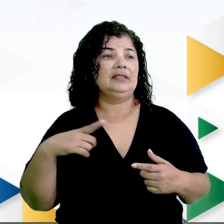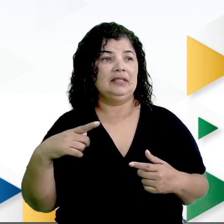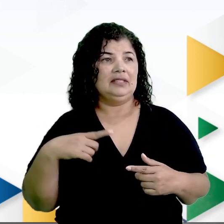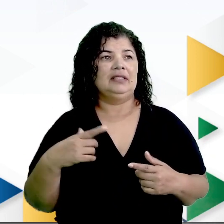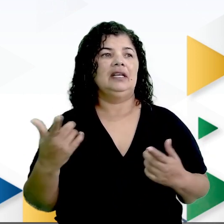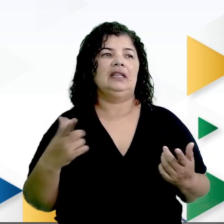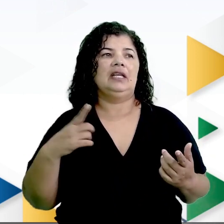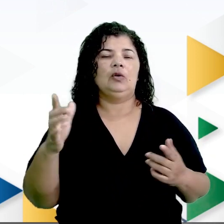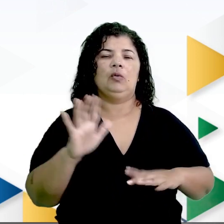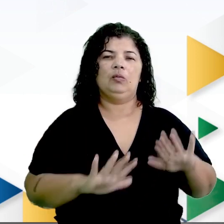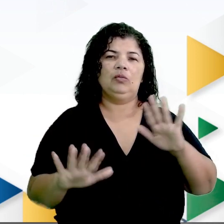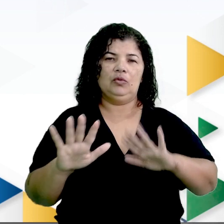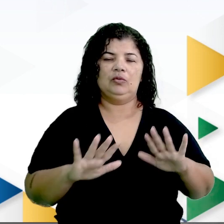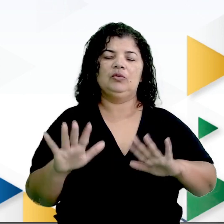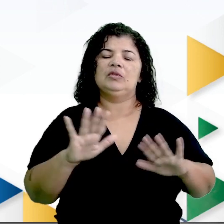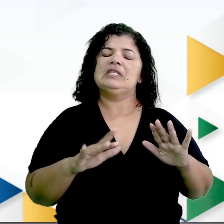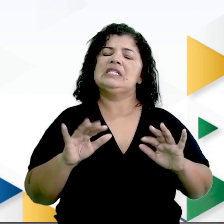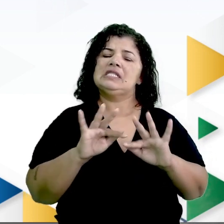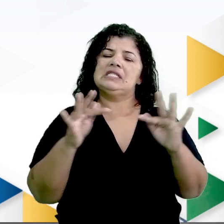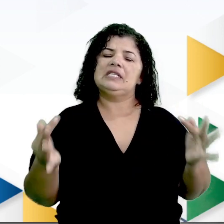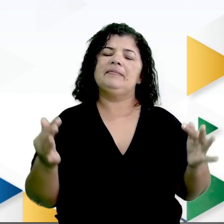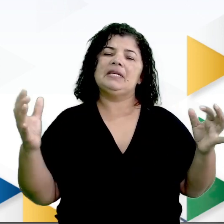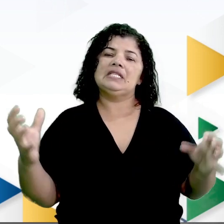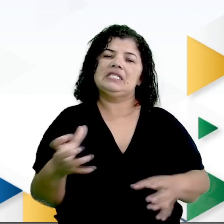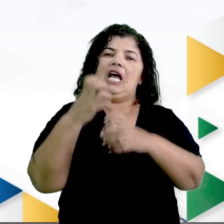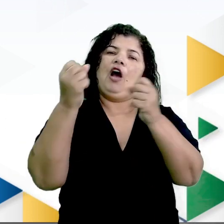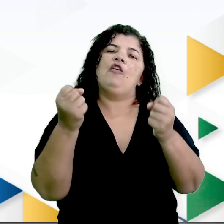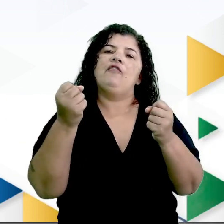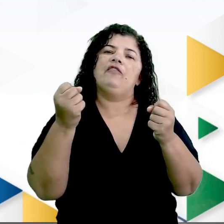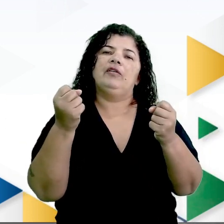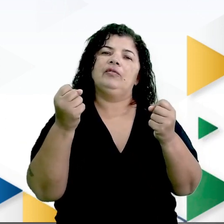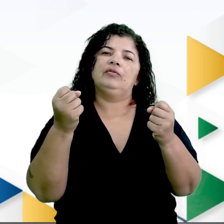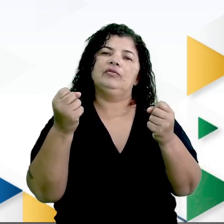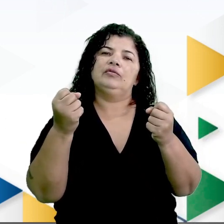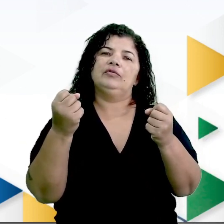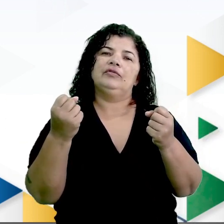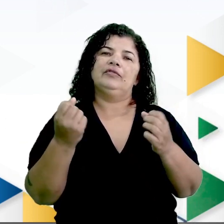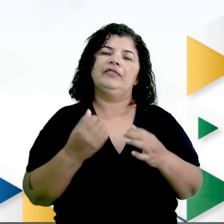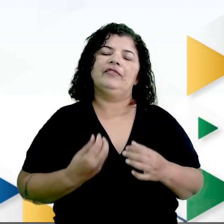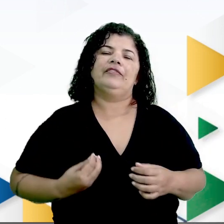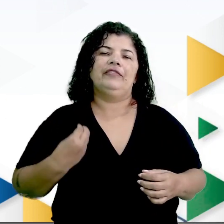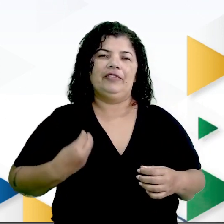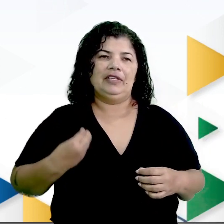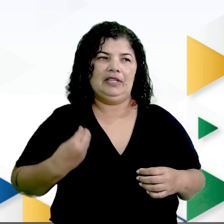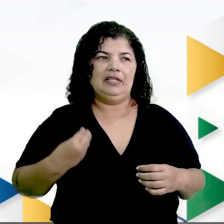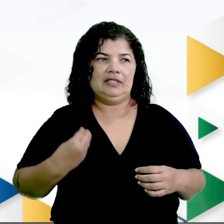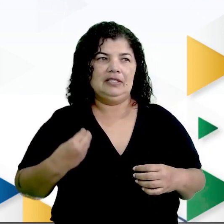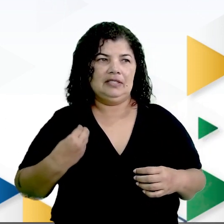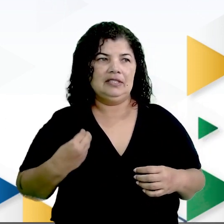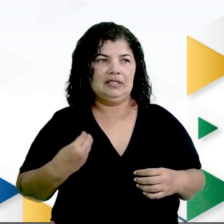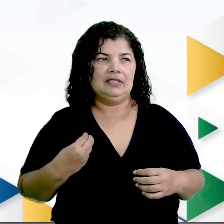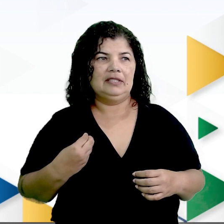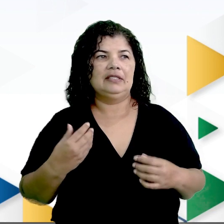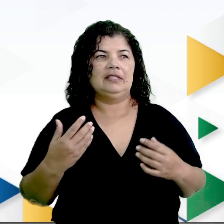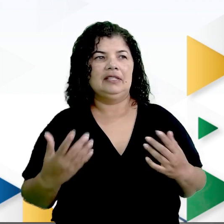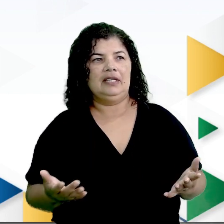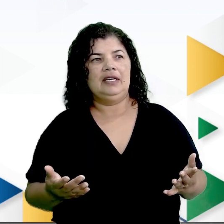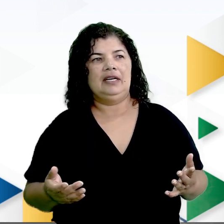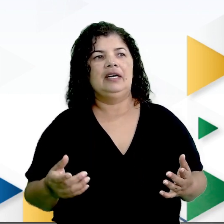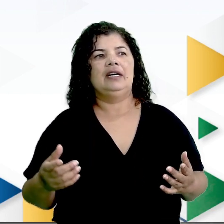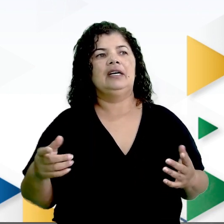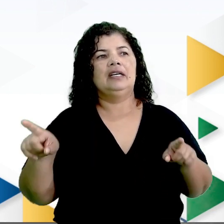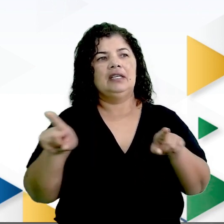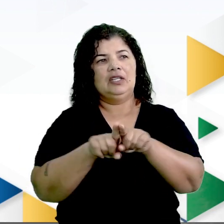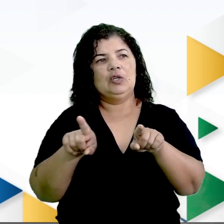simples salvam vidas. Trazendo esse texto, justamente. Veja que lembra uma placa de